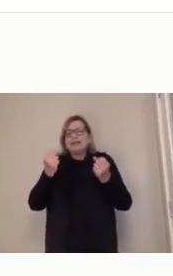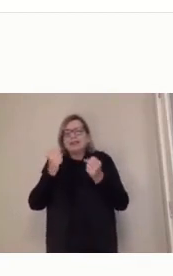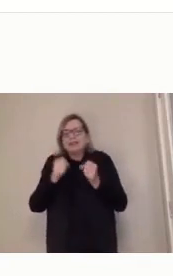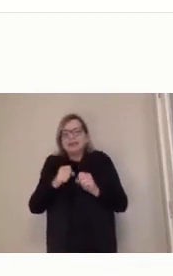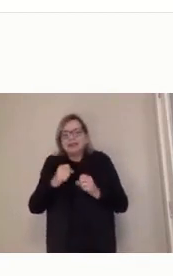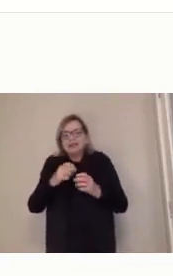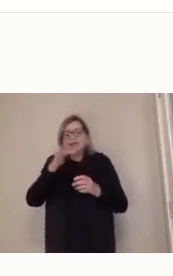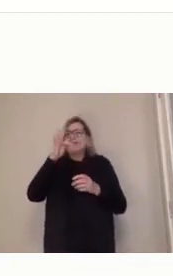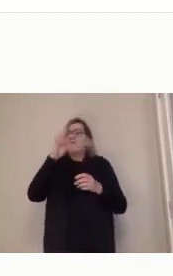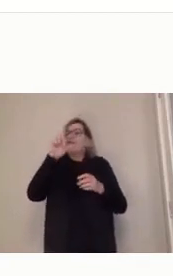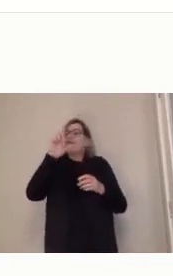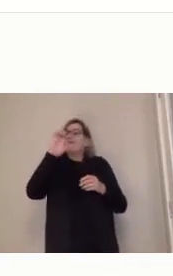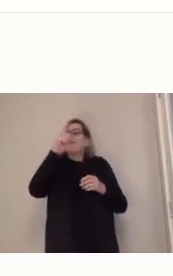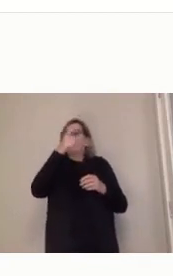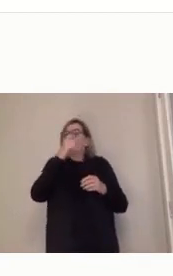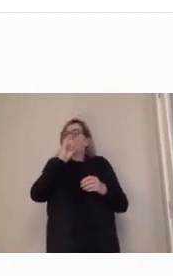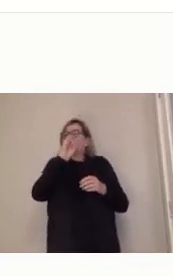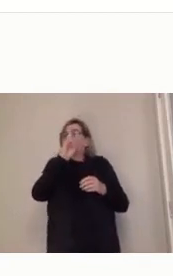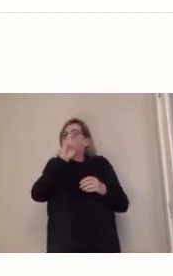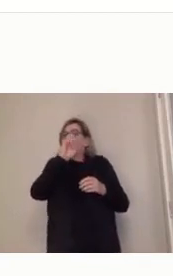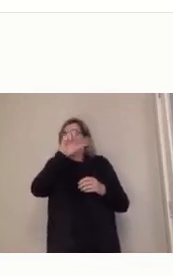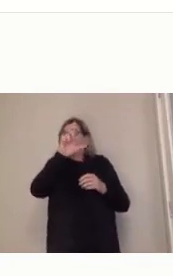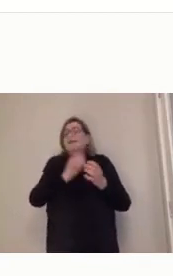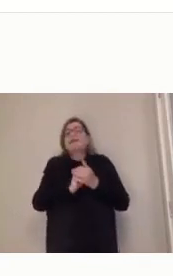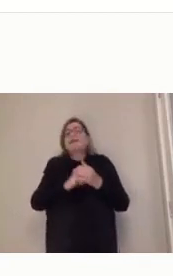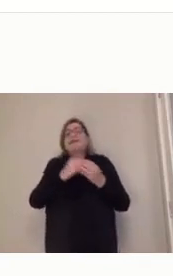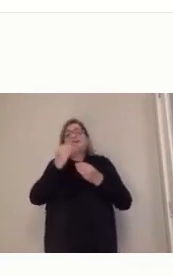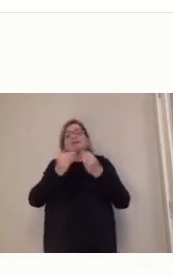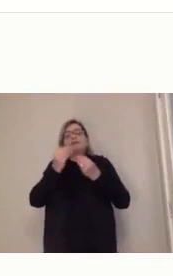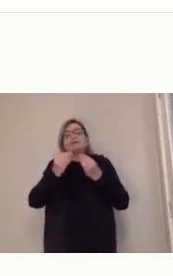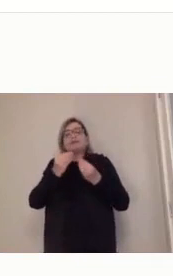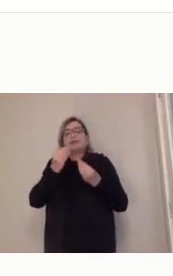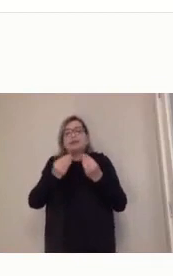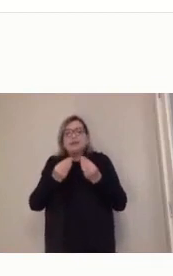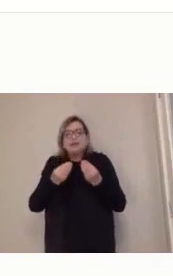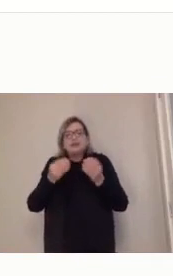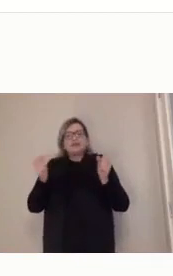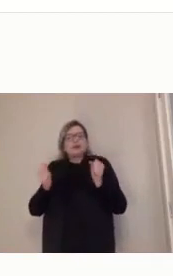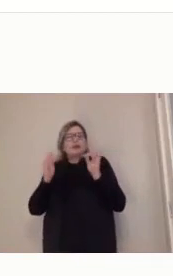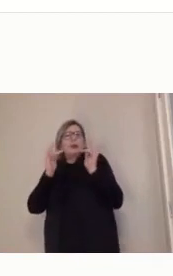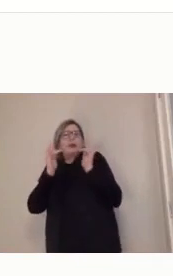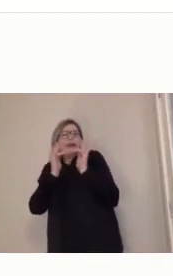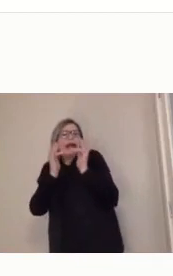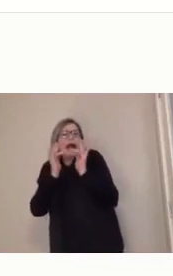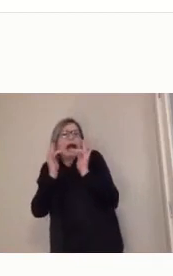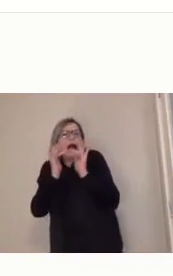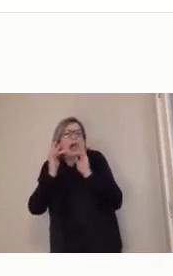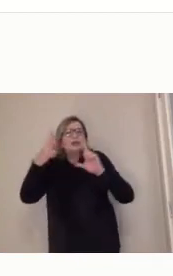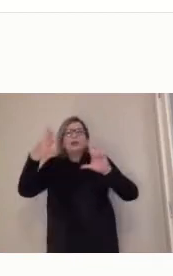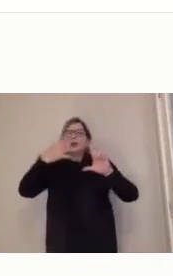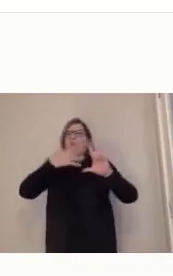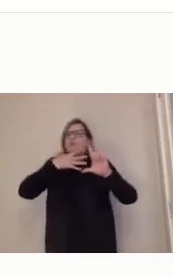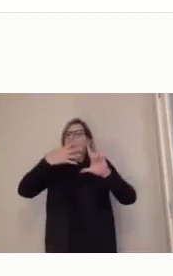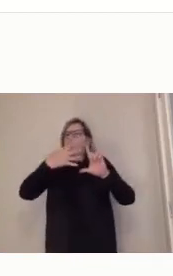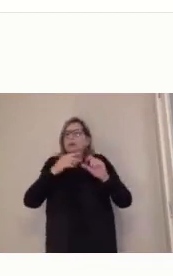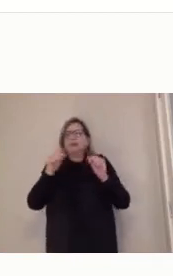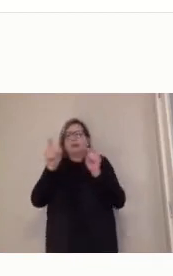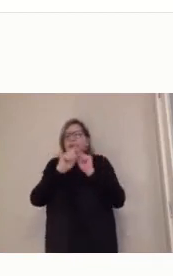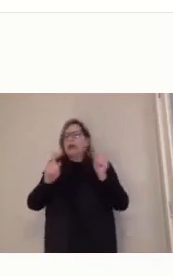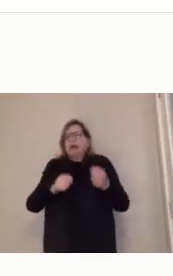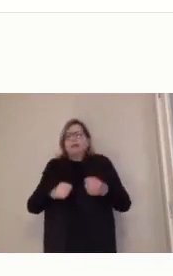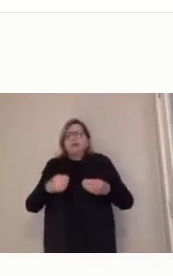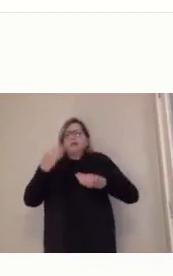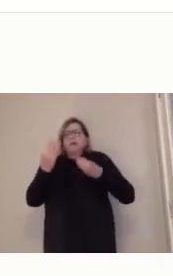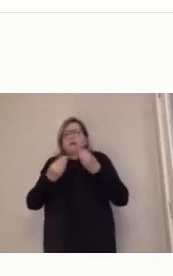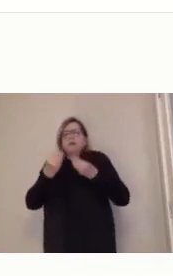ela foi pensada de uma maneira de vocês terem contato com o próprio ambiente, então, a gente não está muito atrelado em questões avaliativas